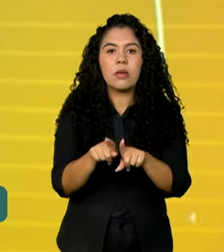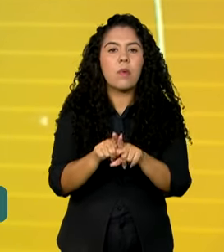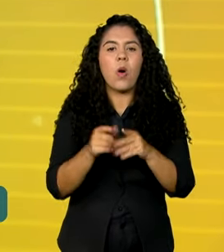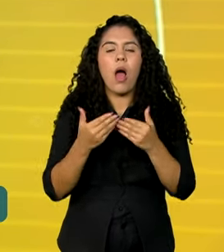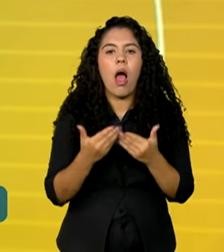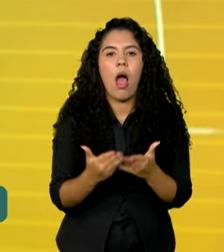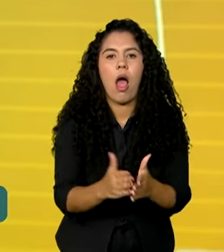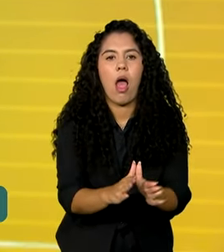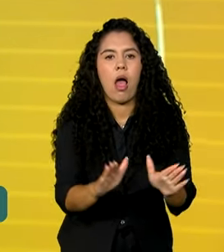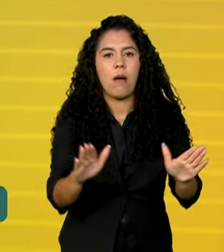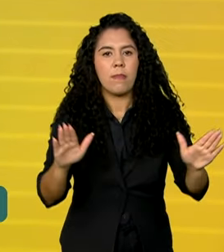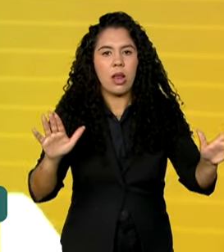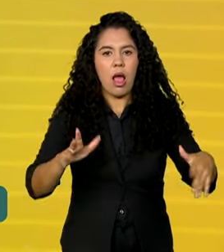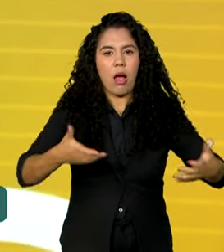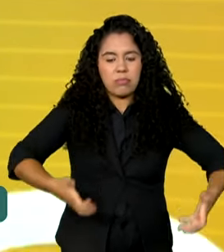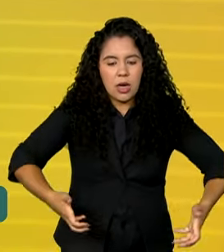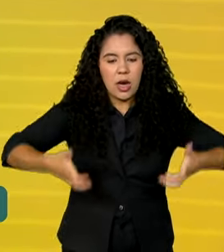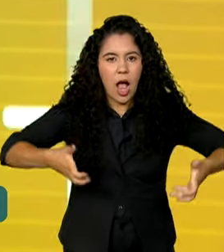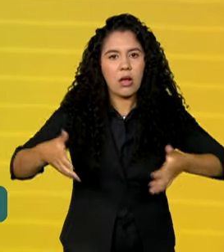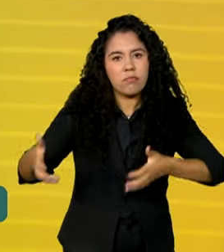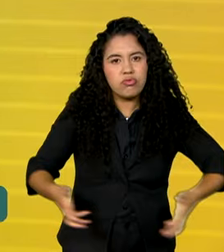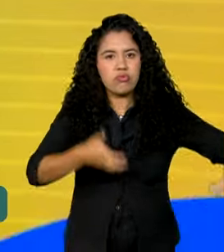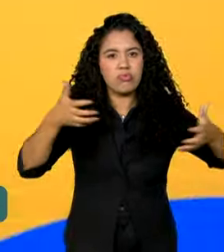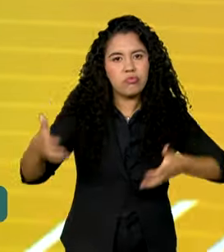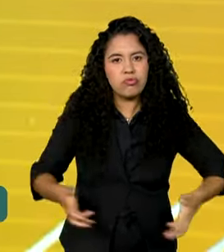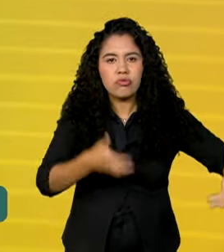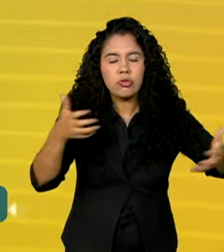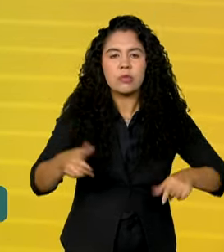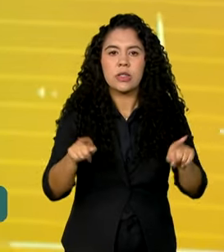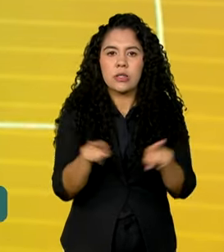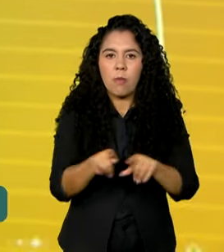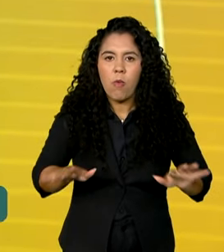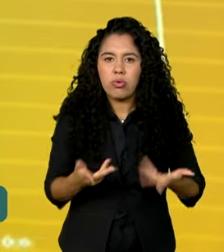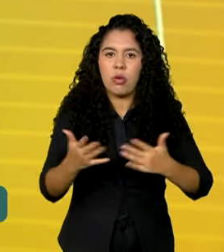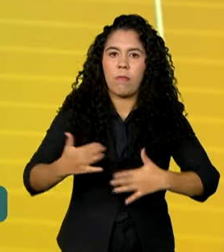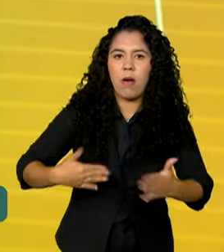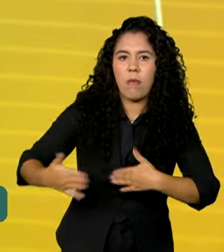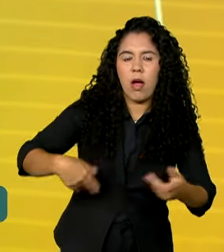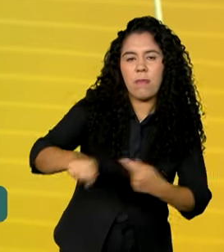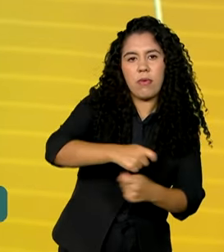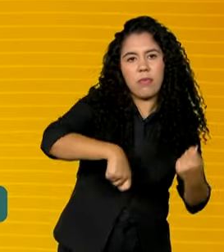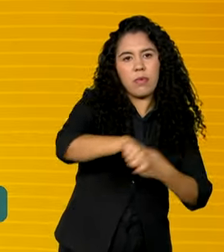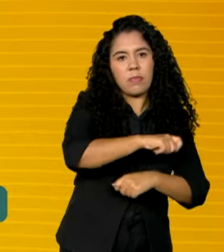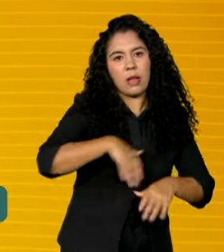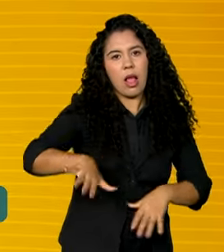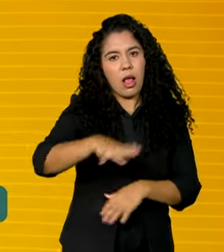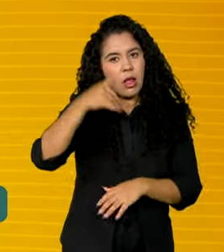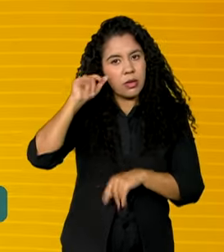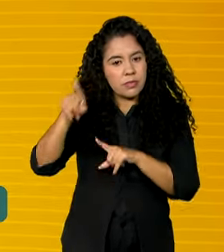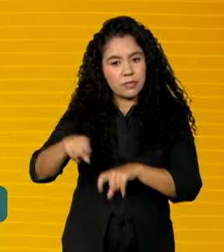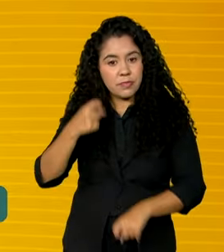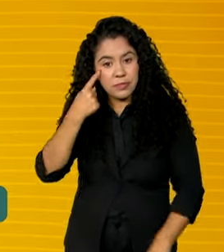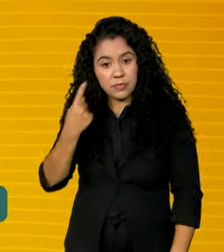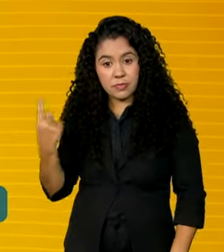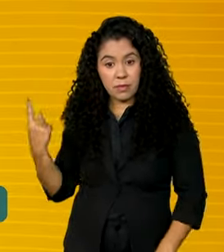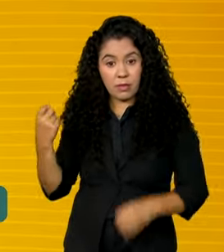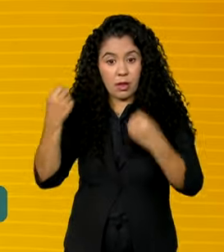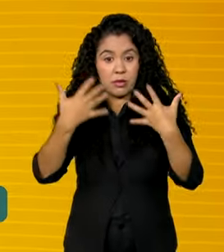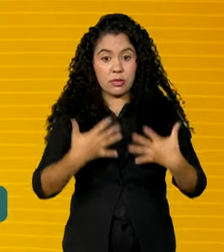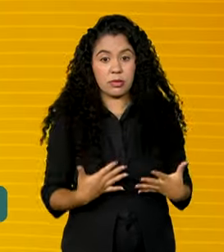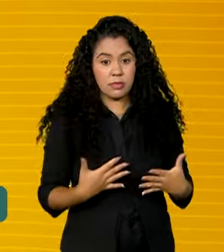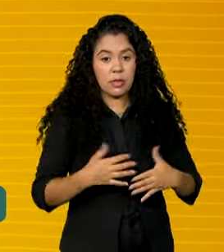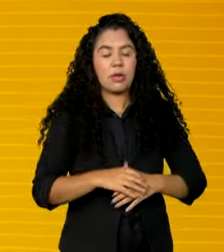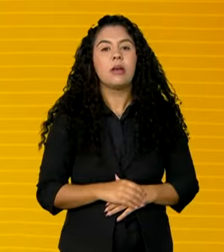movimentação de cargas e fomentar novos negócios, especialmente no setor agrícola. Os números apresentam